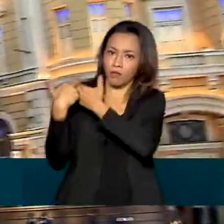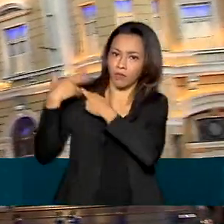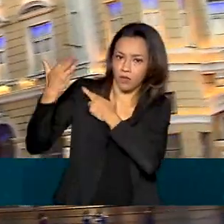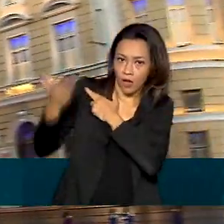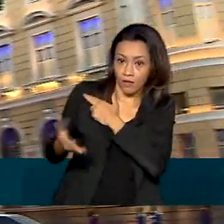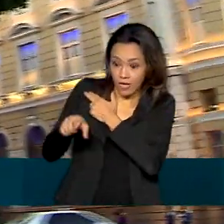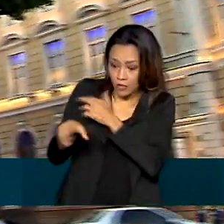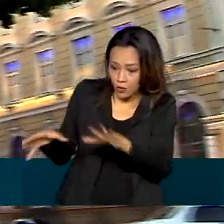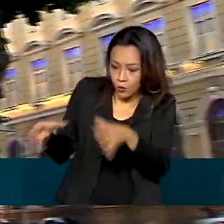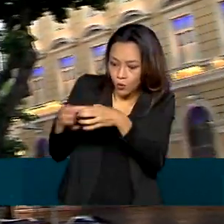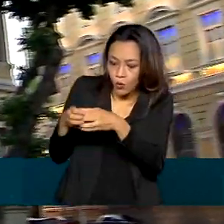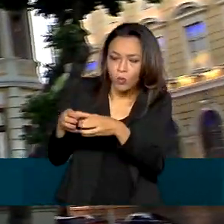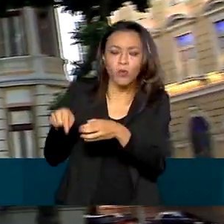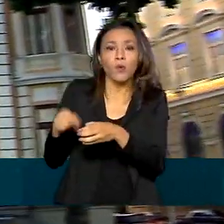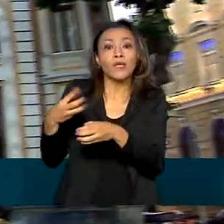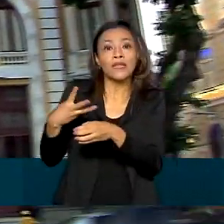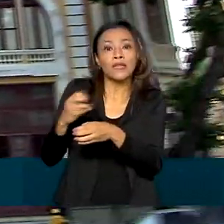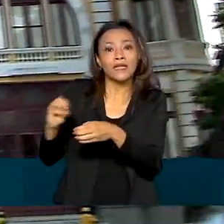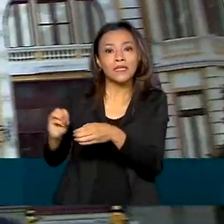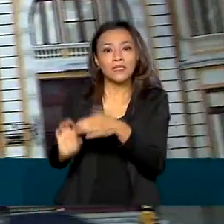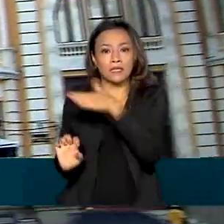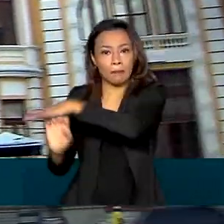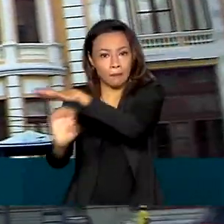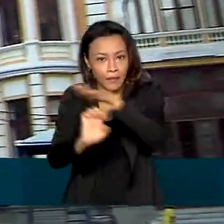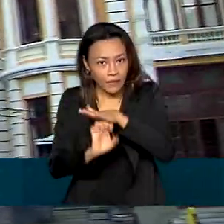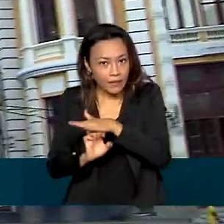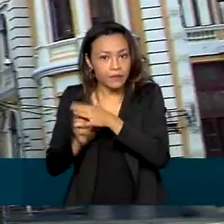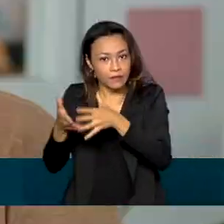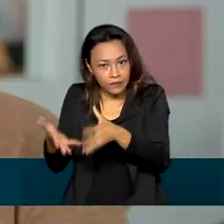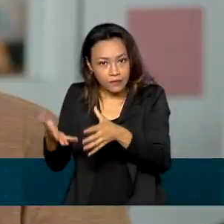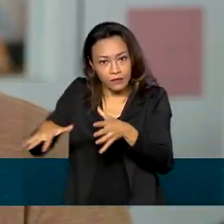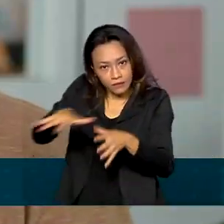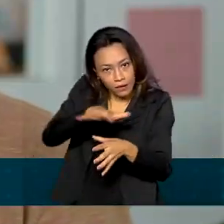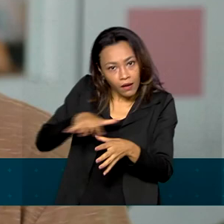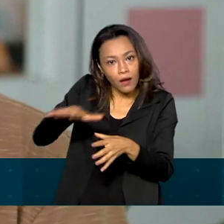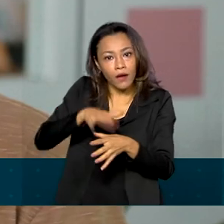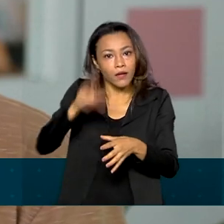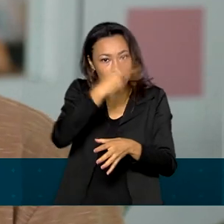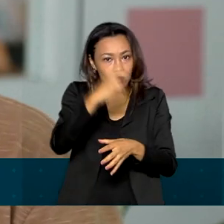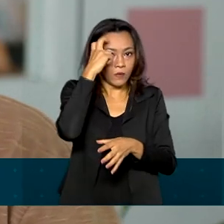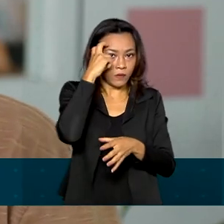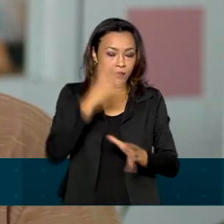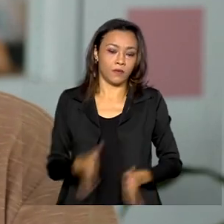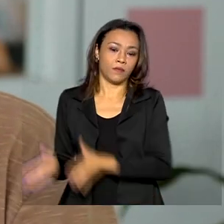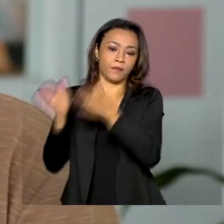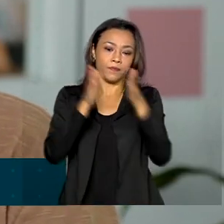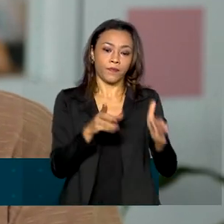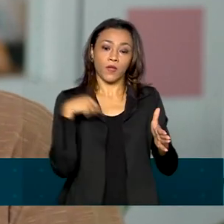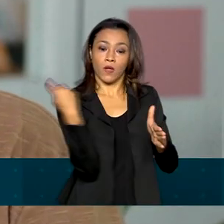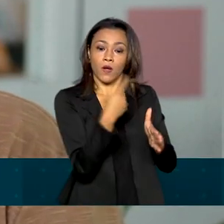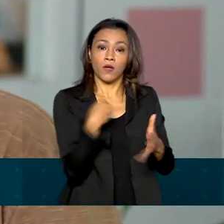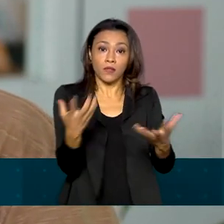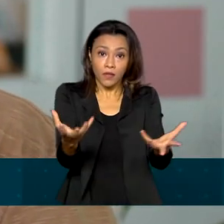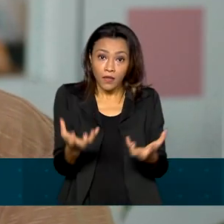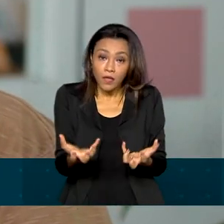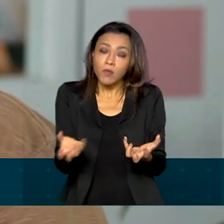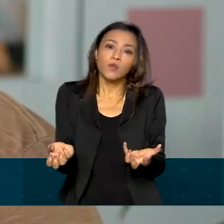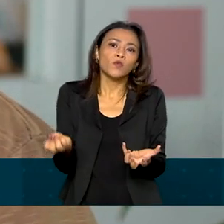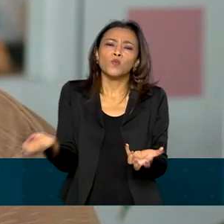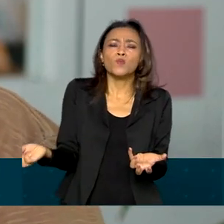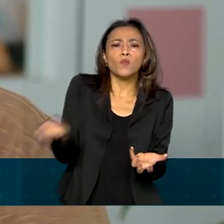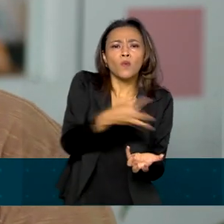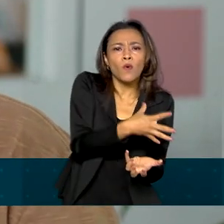O grupo é formado por 300 empresas e instituições desse segmento. Nós esperamos fazer naquele bairro um novo processo de